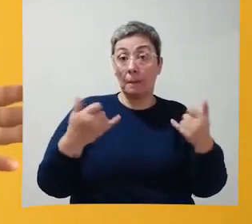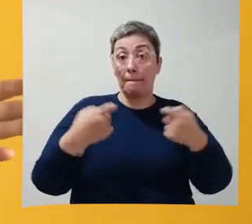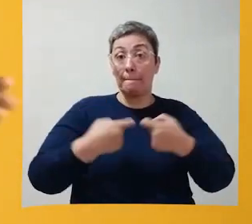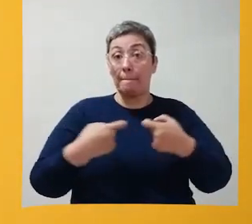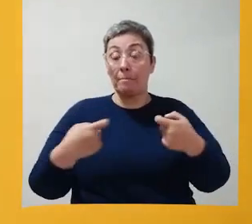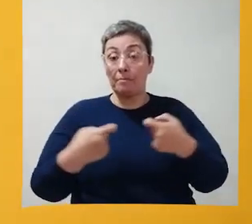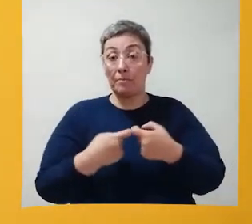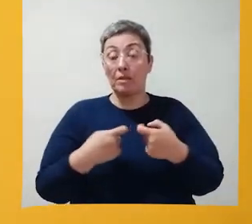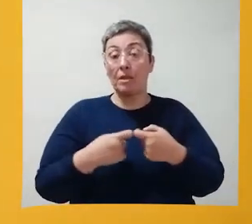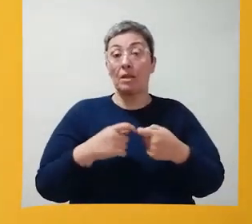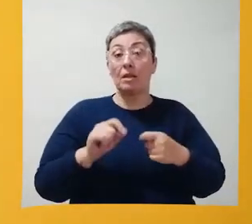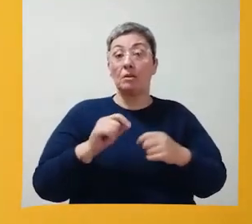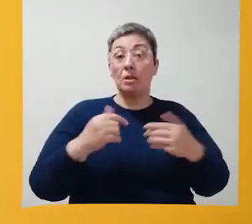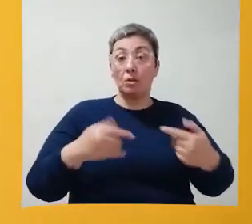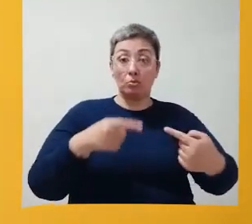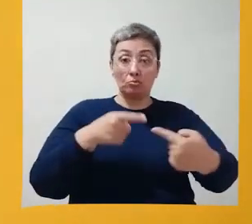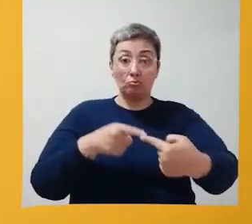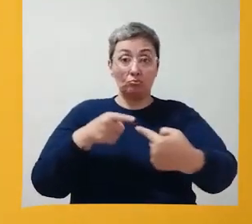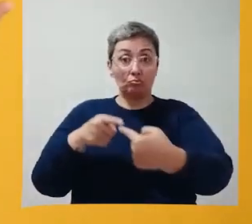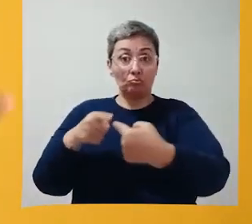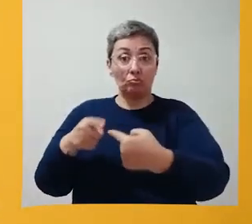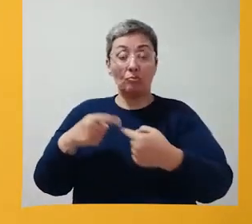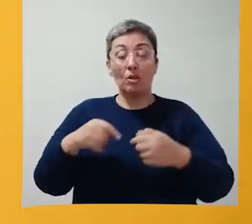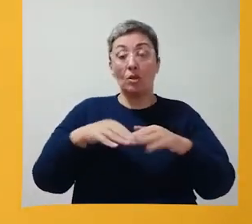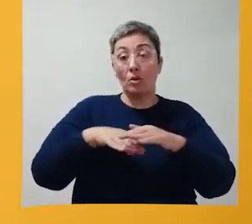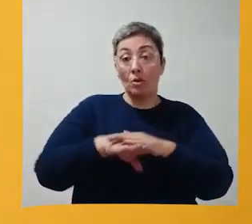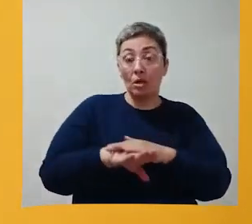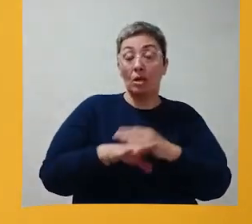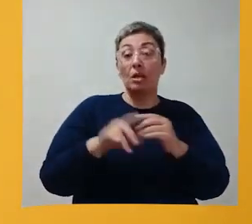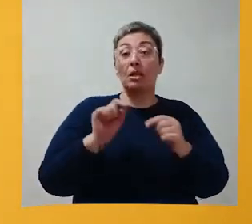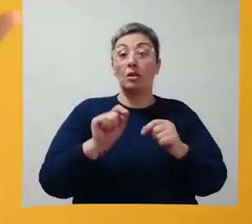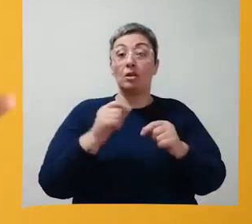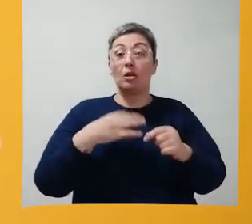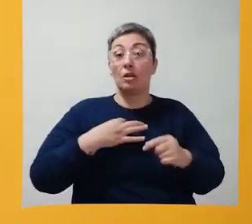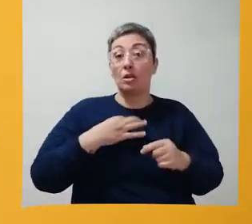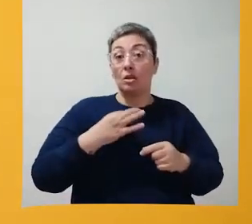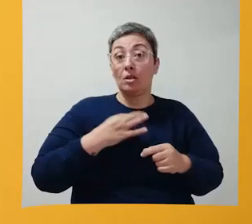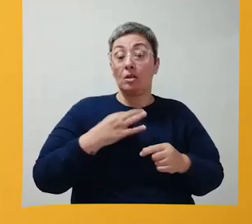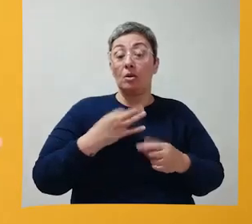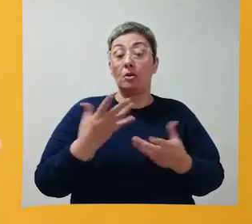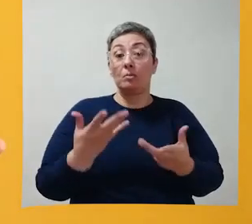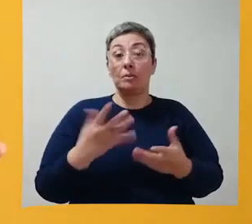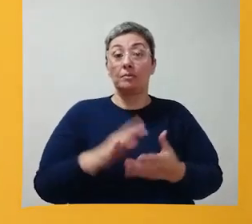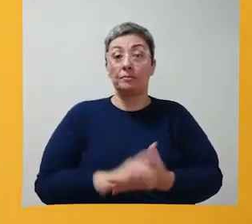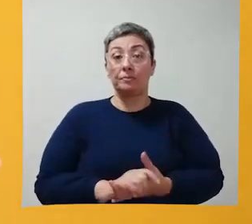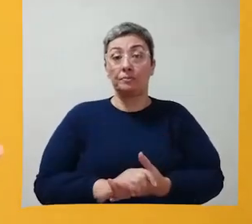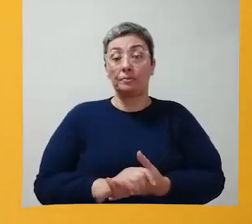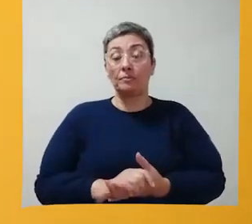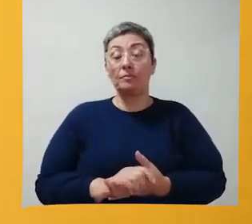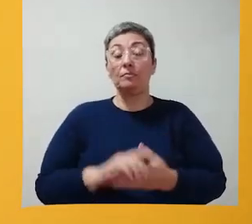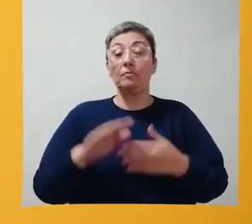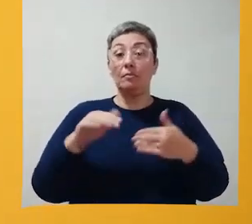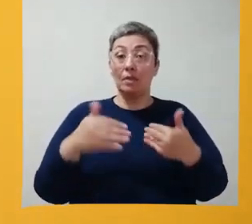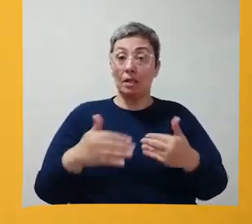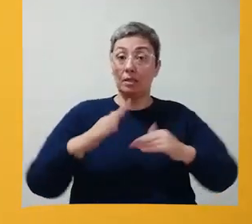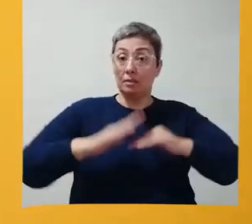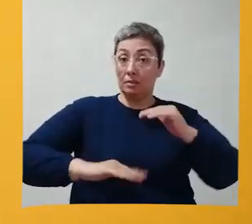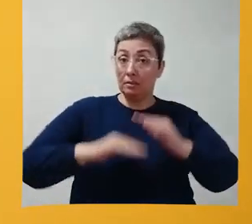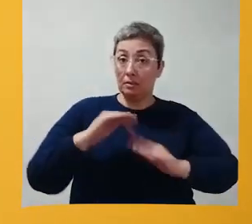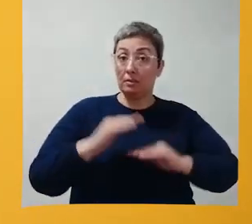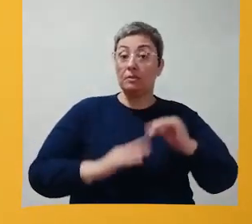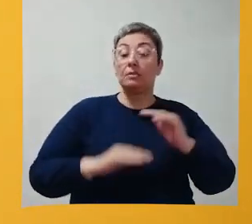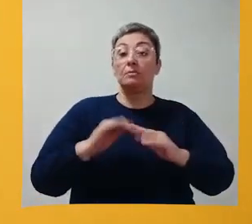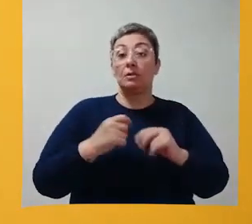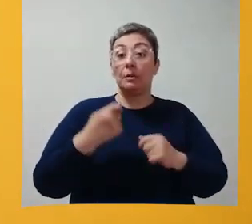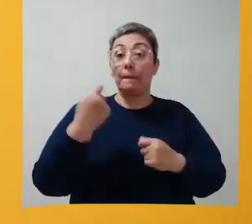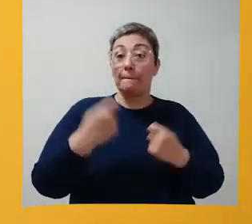as meias, fazer esse pareamento no guardar essa roupa. Essa atividade